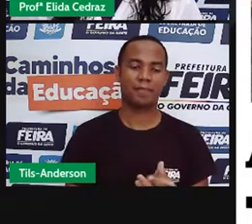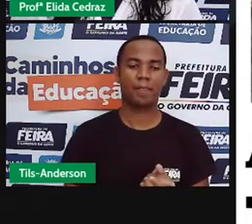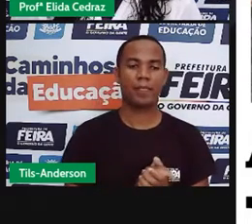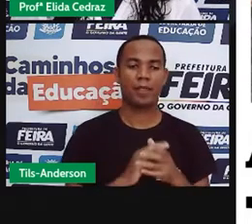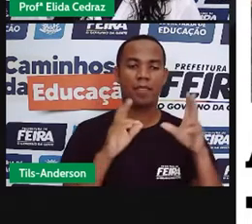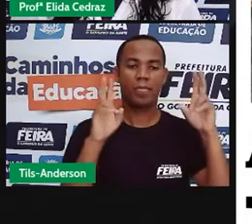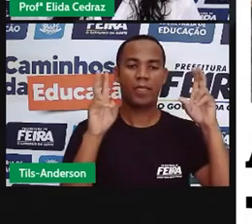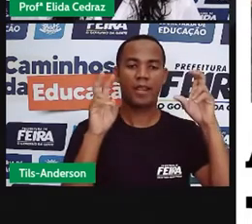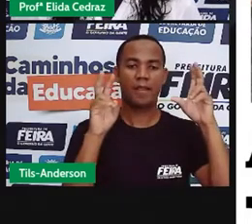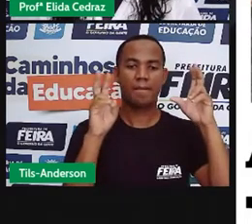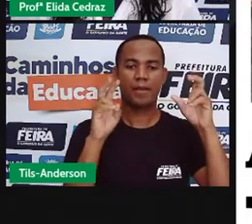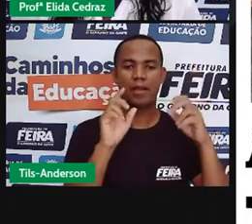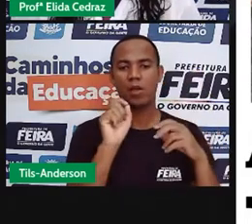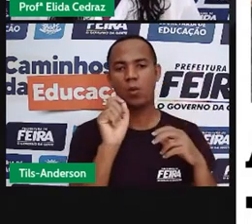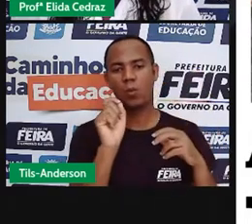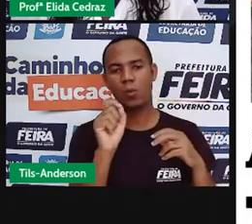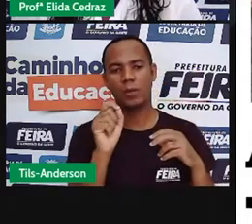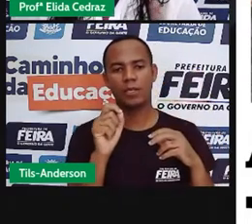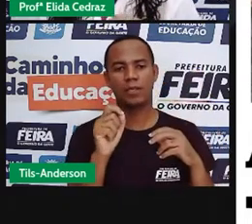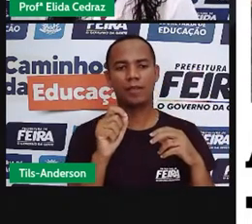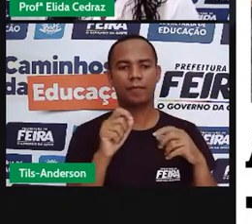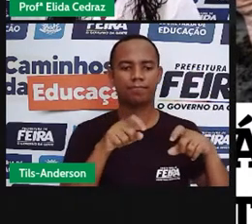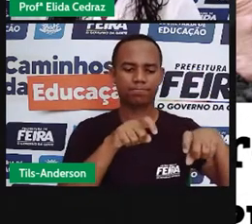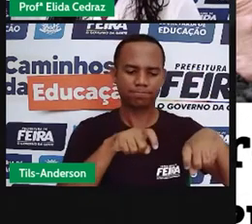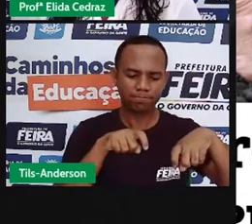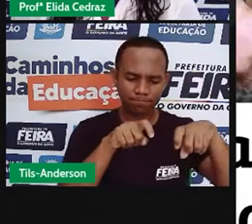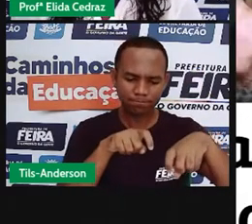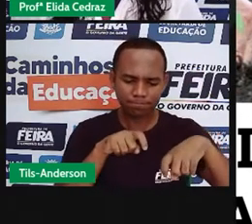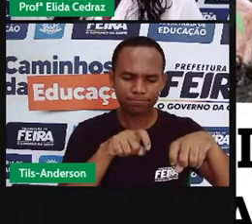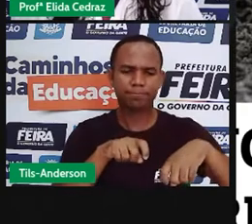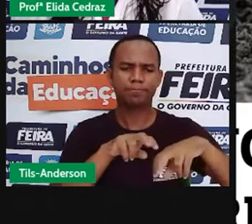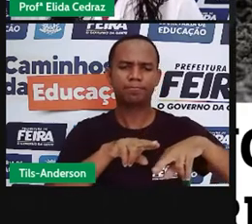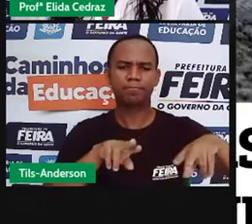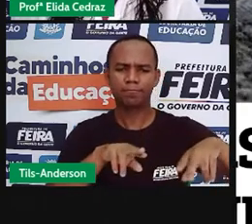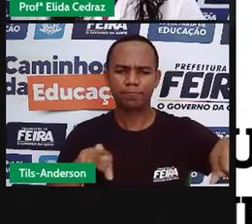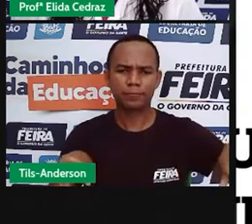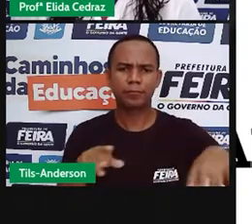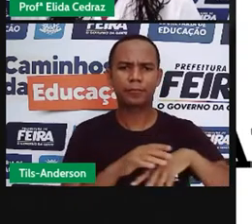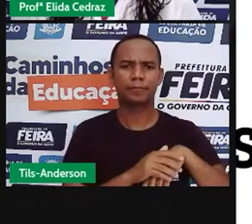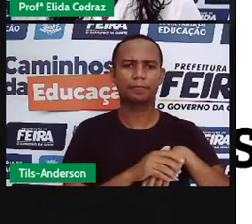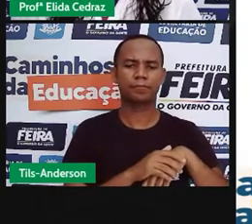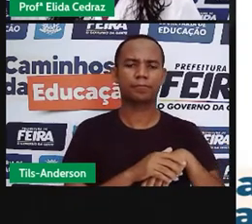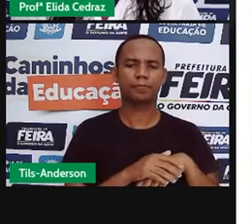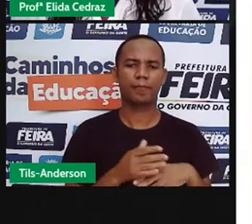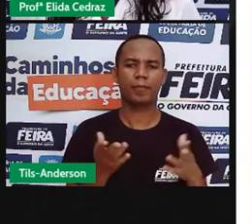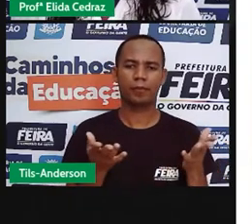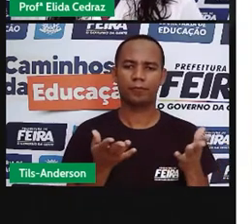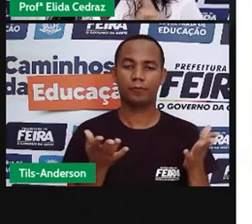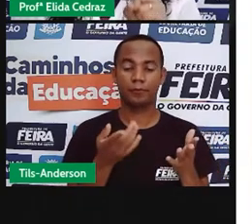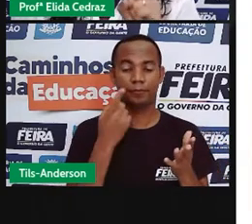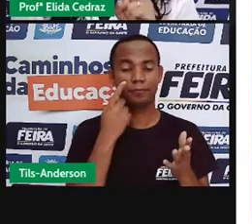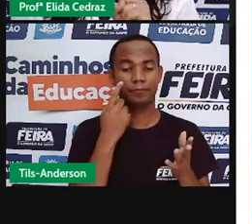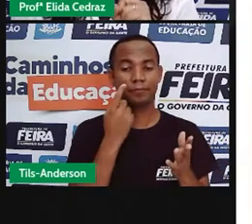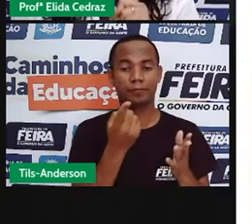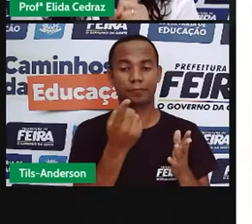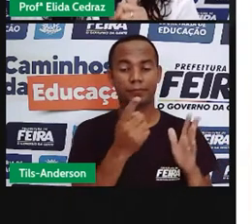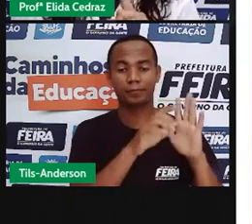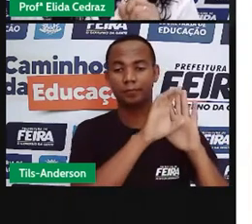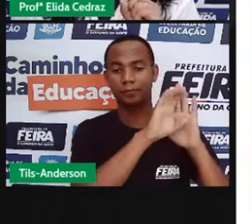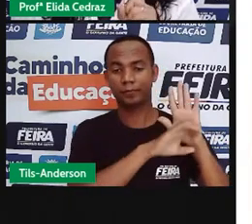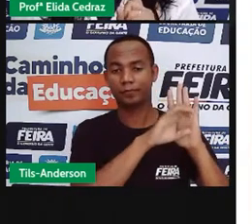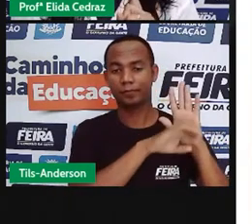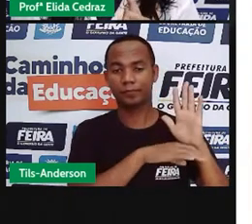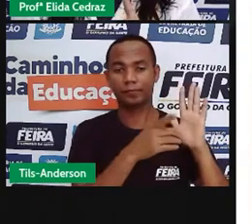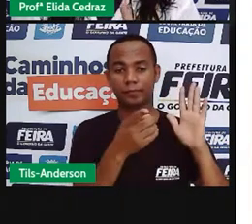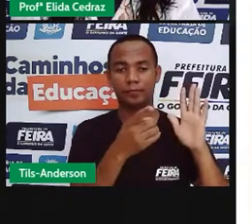é Agricultura. Vamos lá? Nosso calendário. Ano